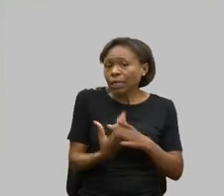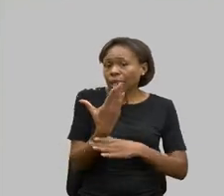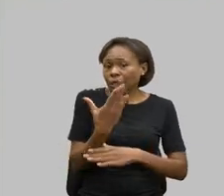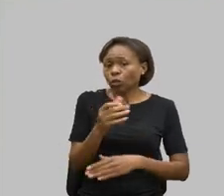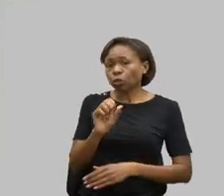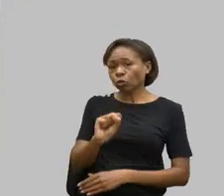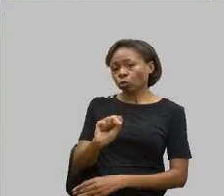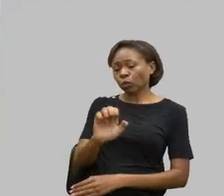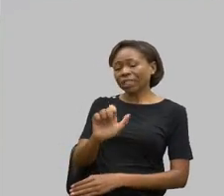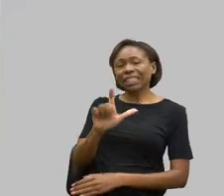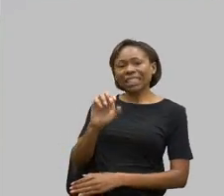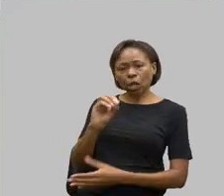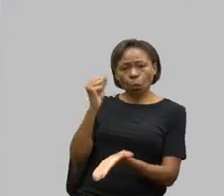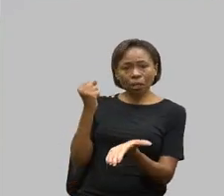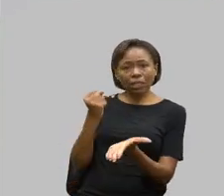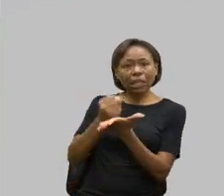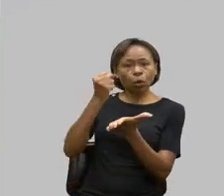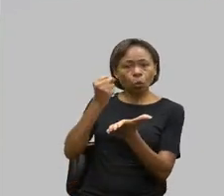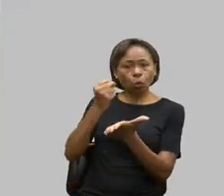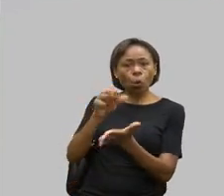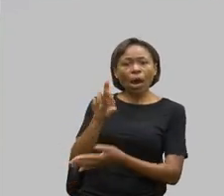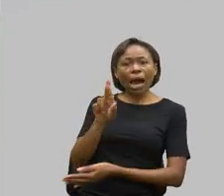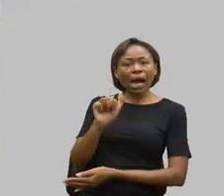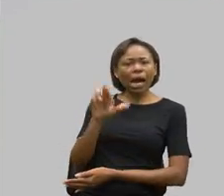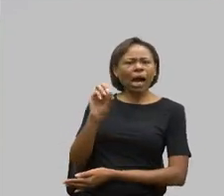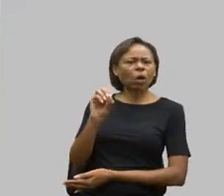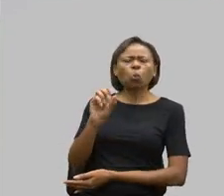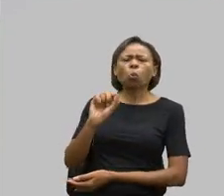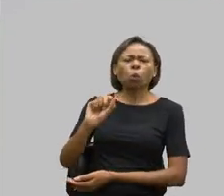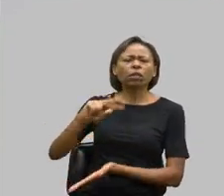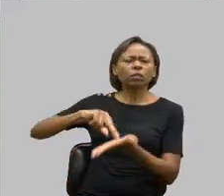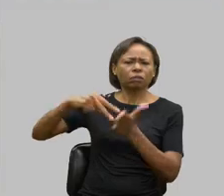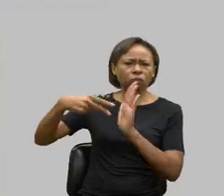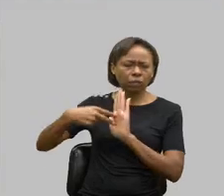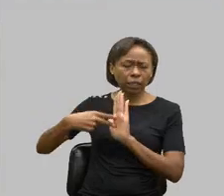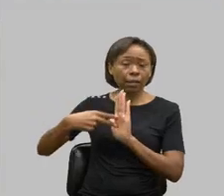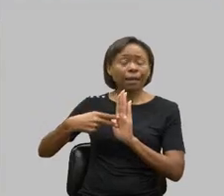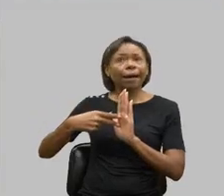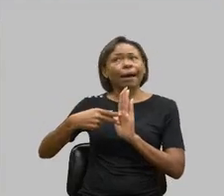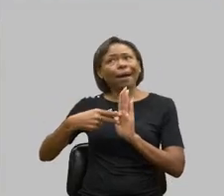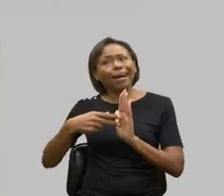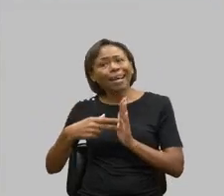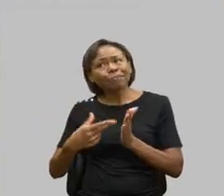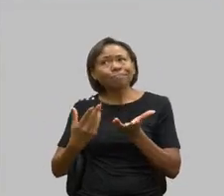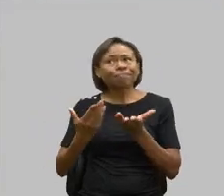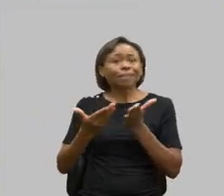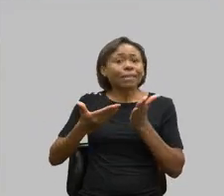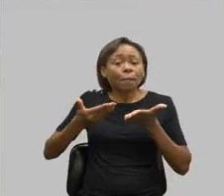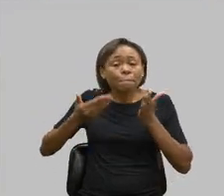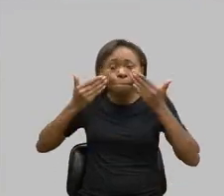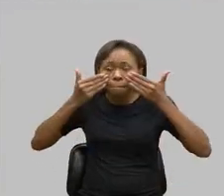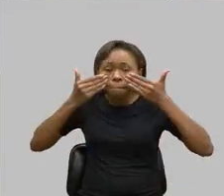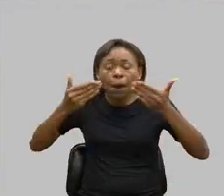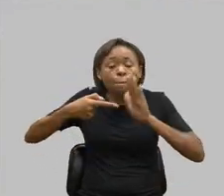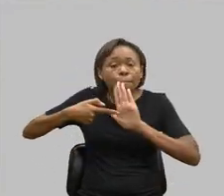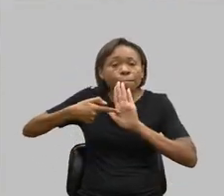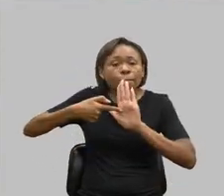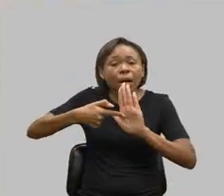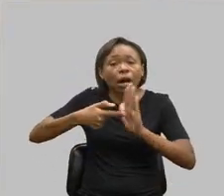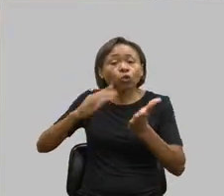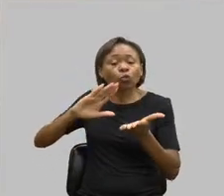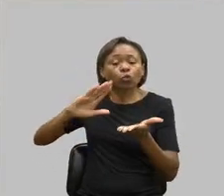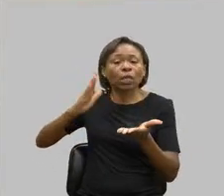raro. O que é o selo raro? Ele visa dar destaque aos processos judiciais